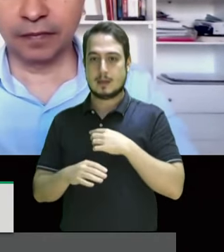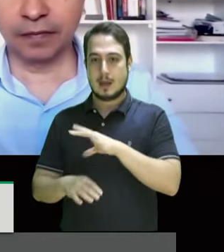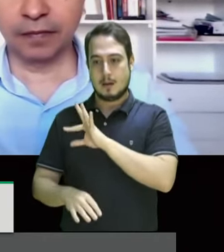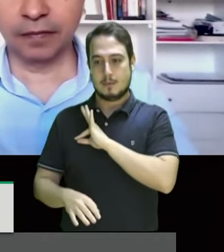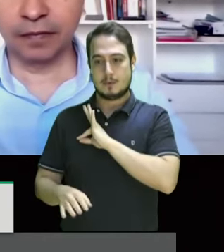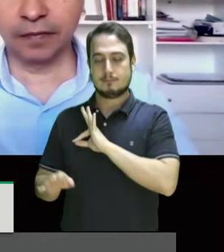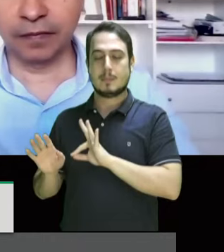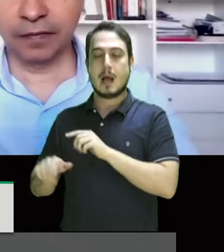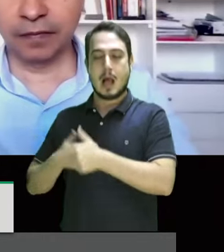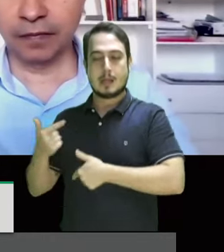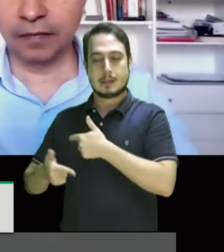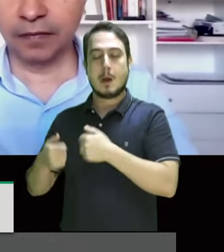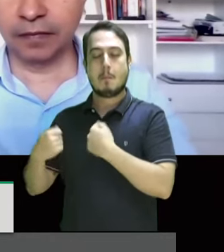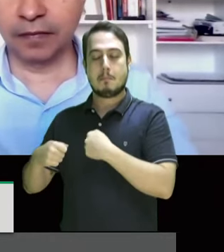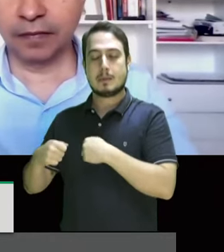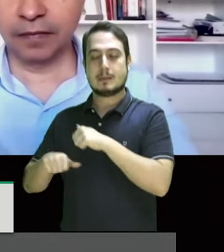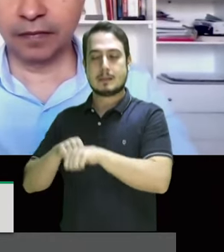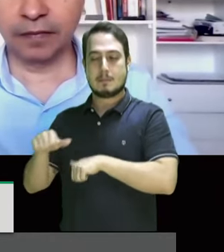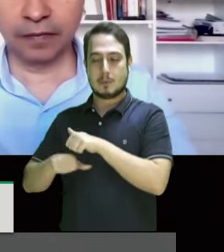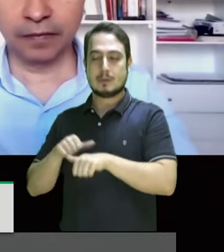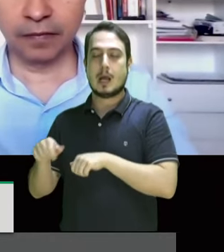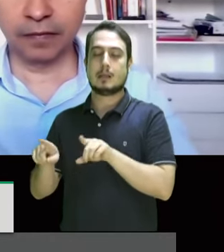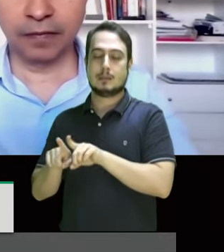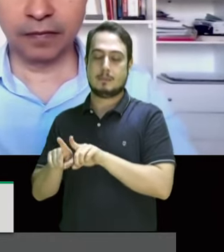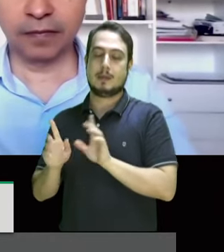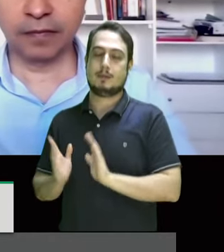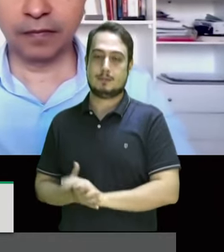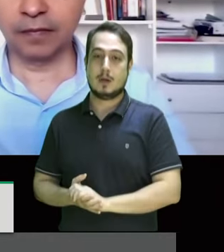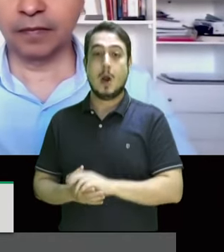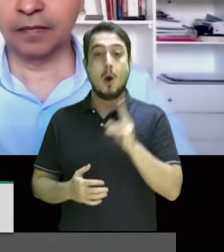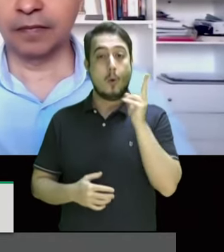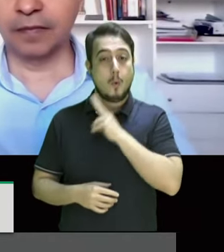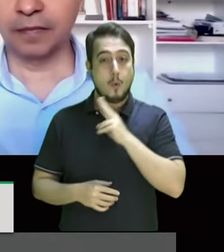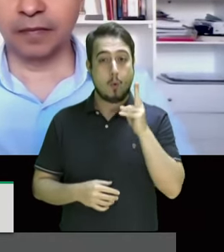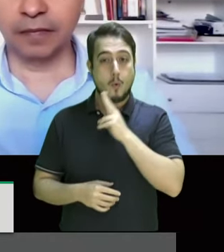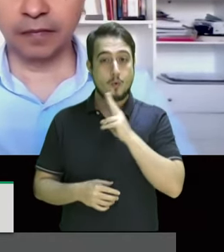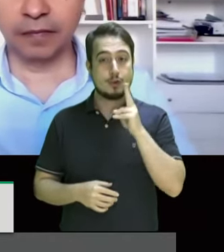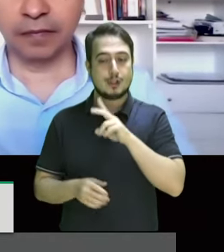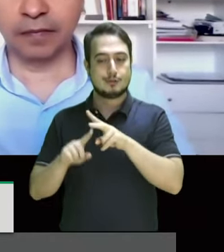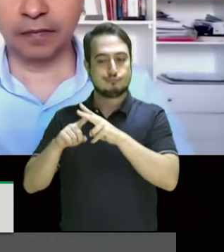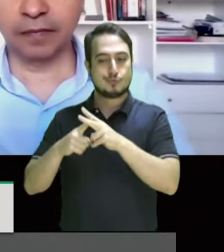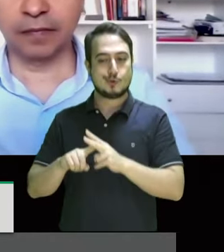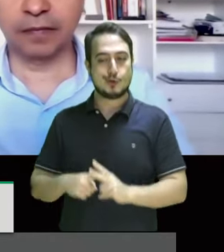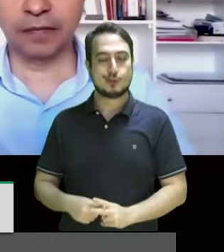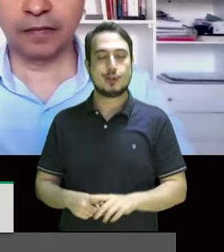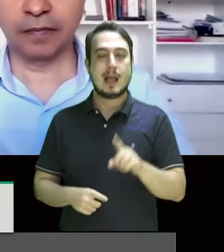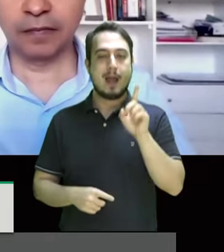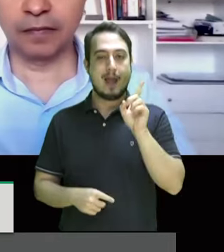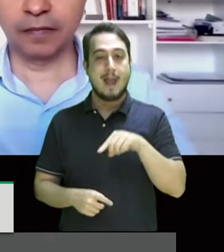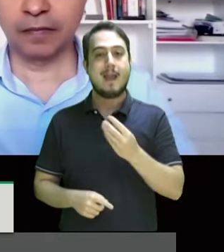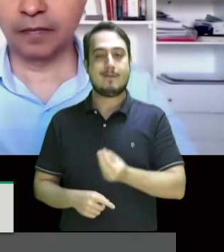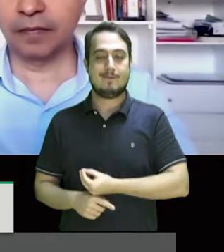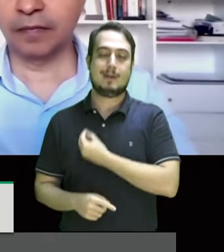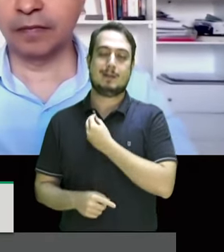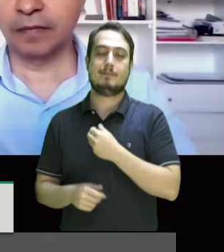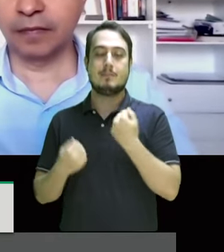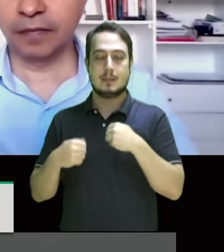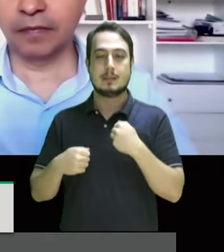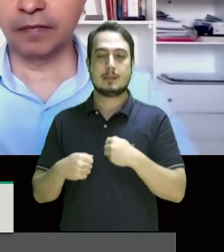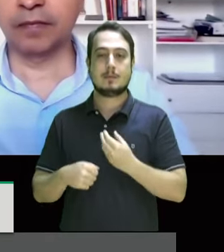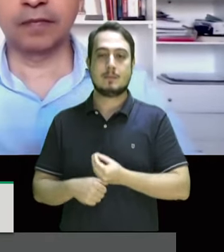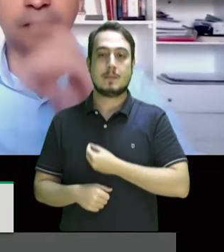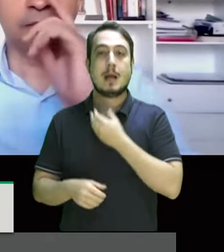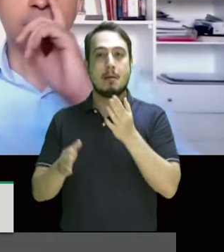militar nesse país ou da polícia civil tem que ser urgentemente revista isto é vida nós estamos